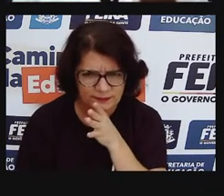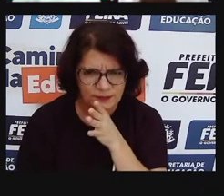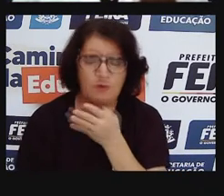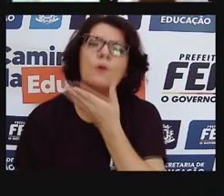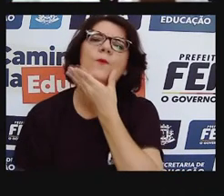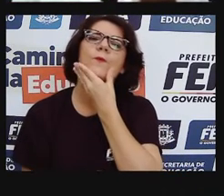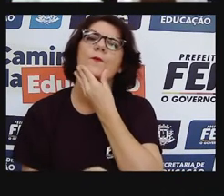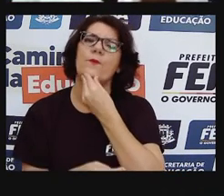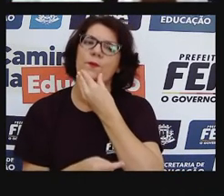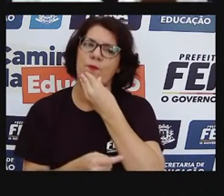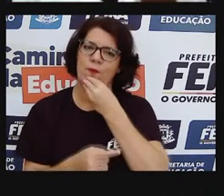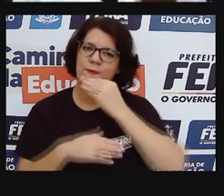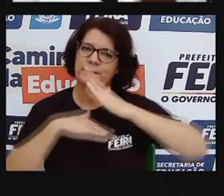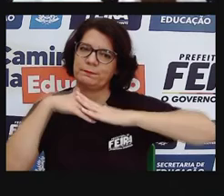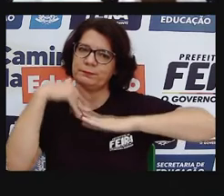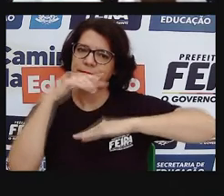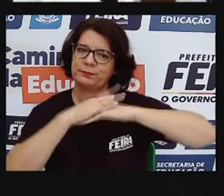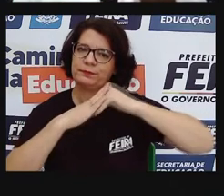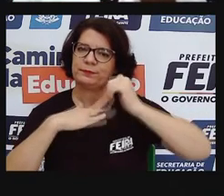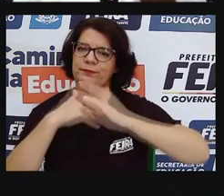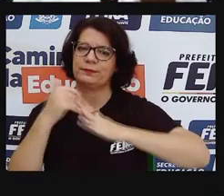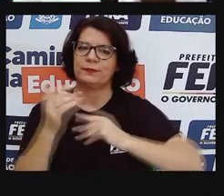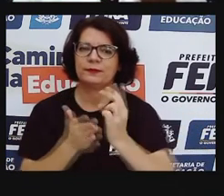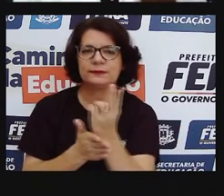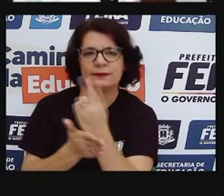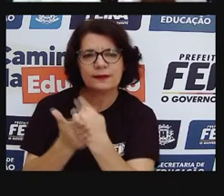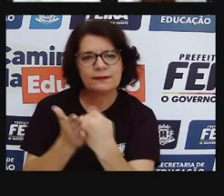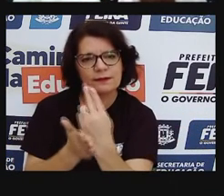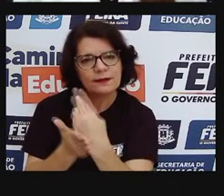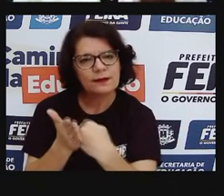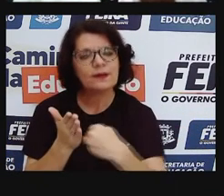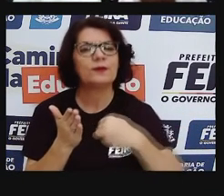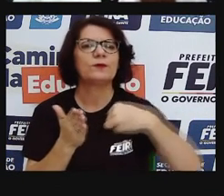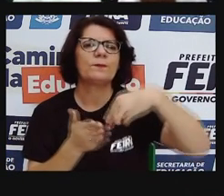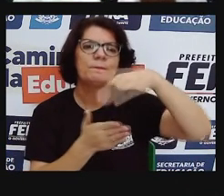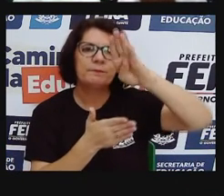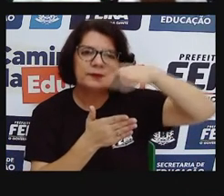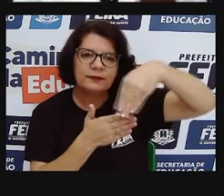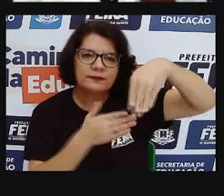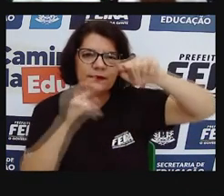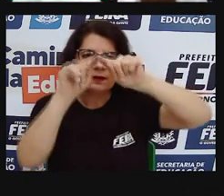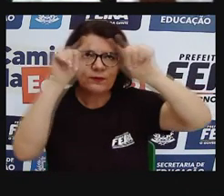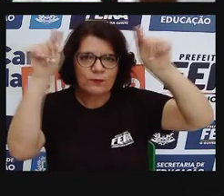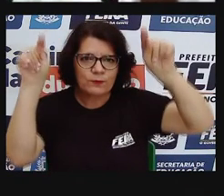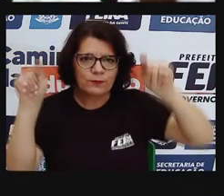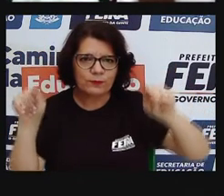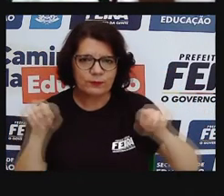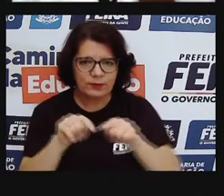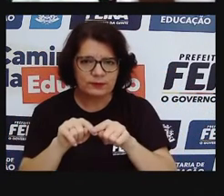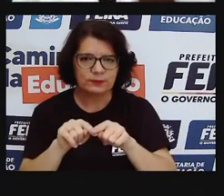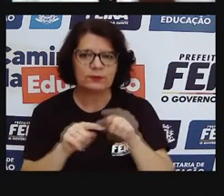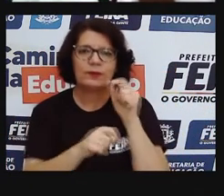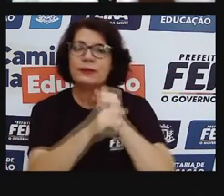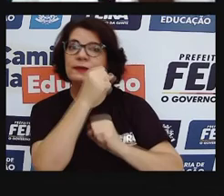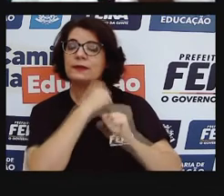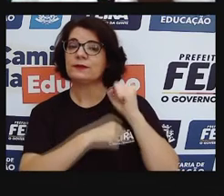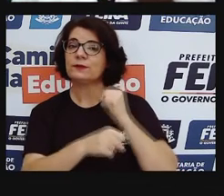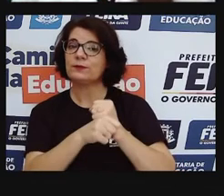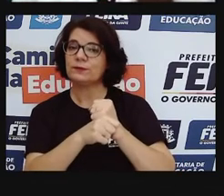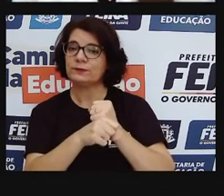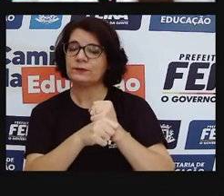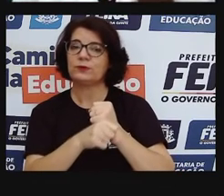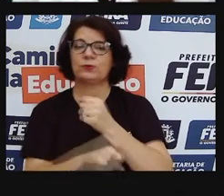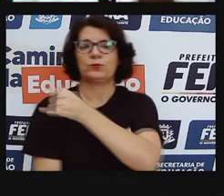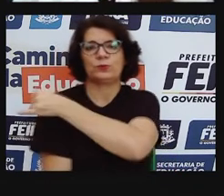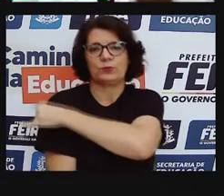artista plástico Ivan Cruz nasceu em 1947, no subúrbio do Rio de